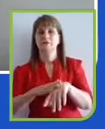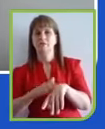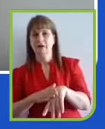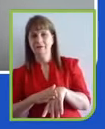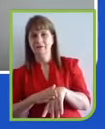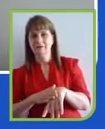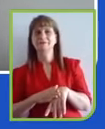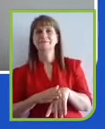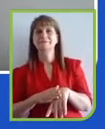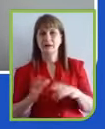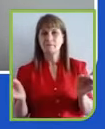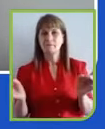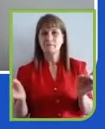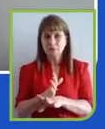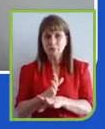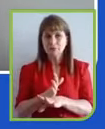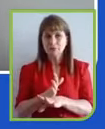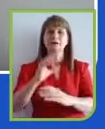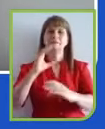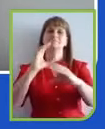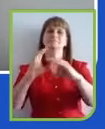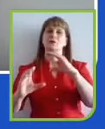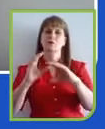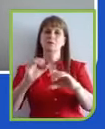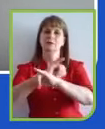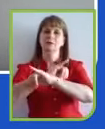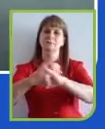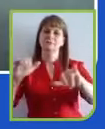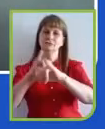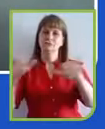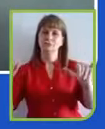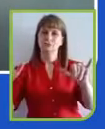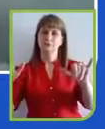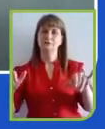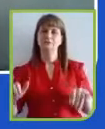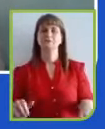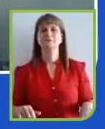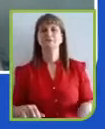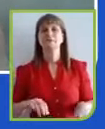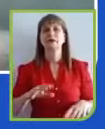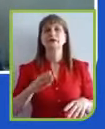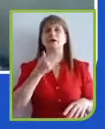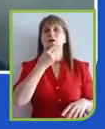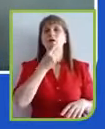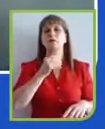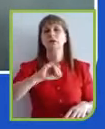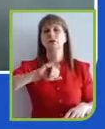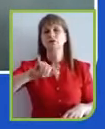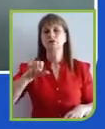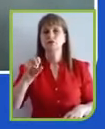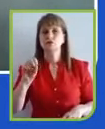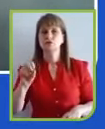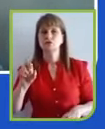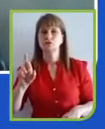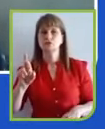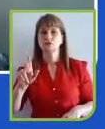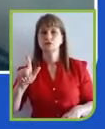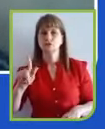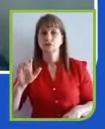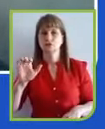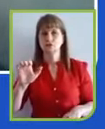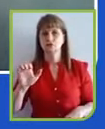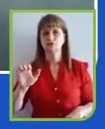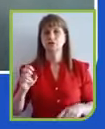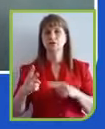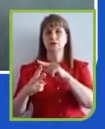Maravilha! Muito bom! Jorge, também vou emendar duas perguntas para você, tá? Vamos ver se a gente consegue aqui. A